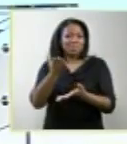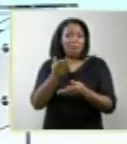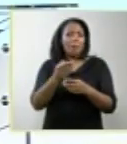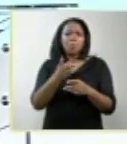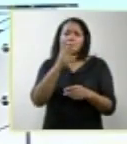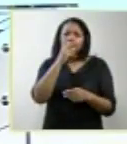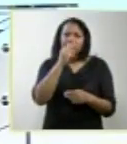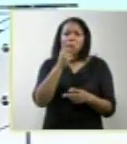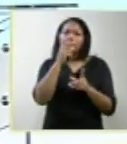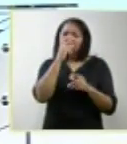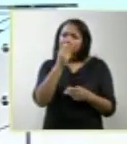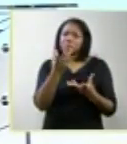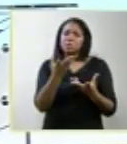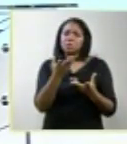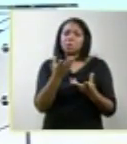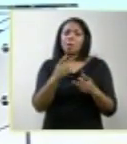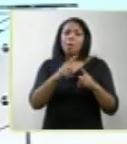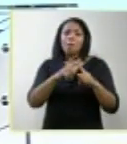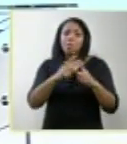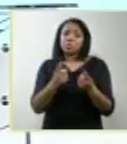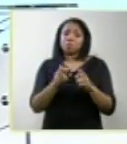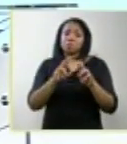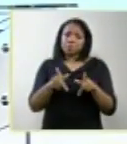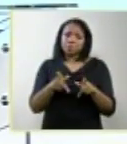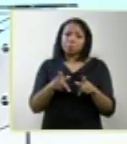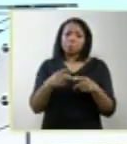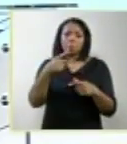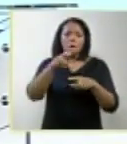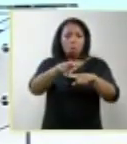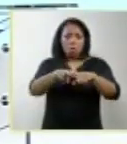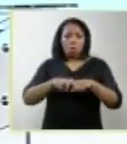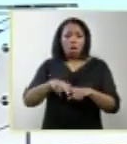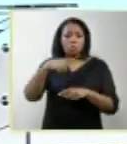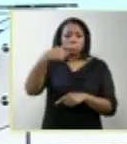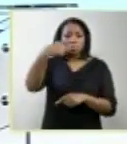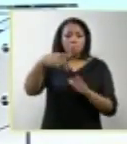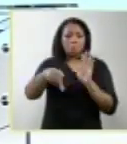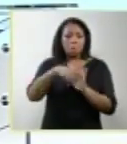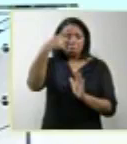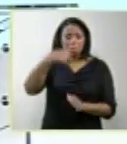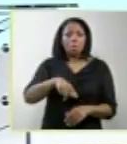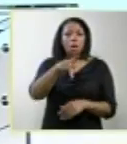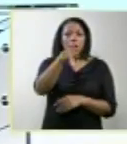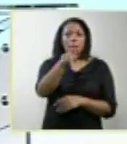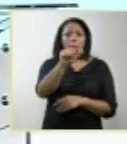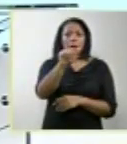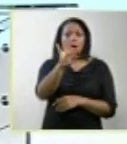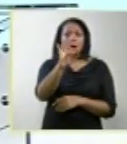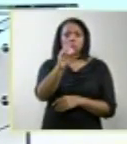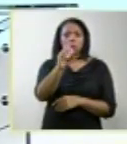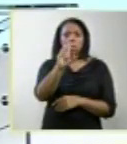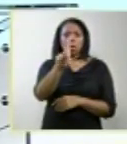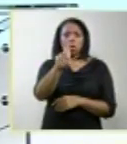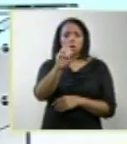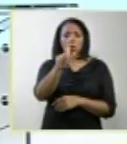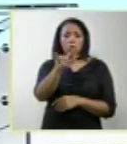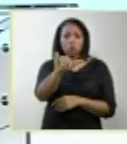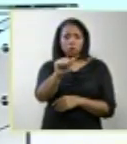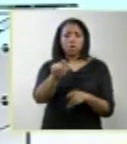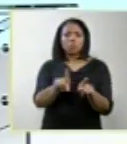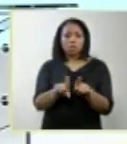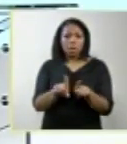parecidos, mas são diversos em termos de patologia. Isso já foi classificado desde o início do século XX, em